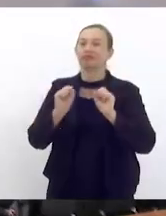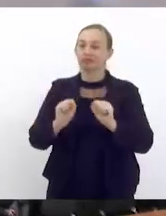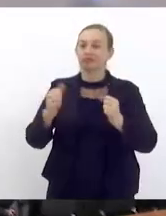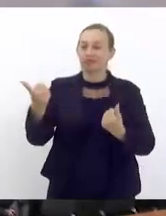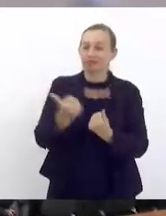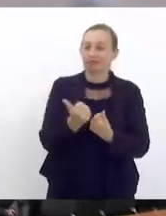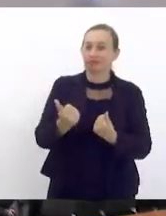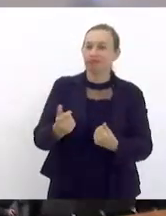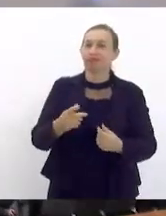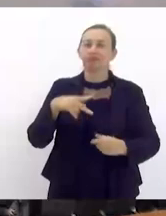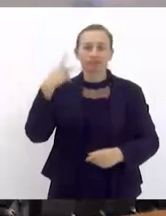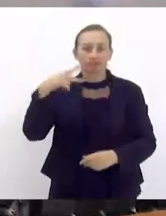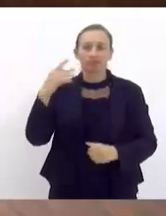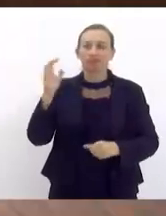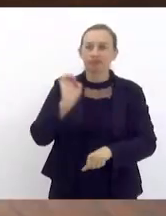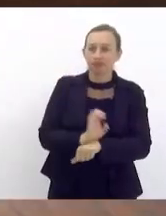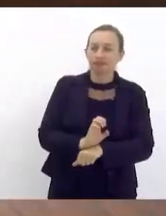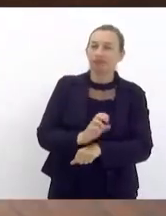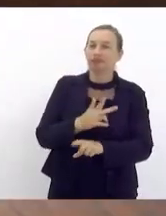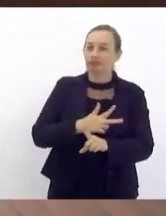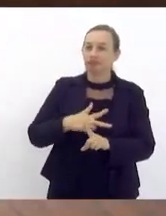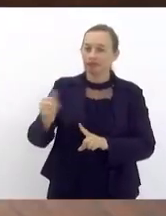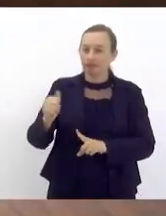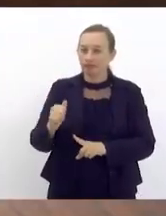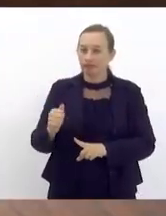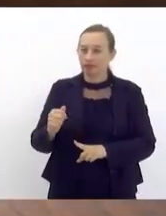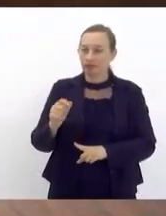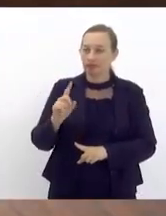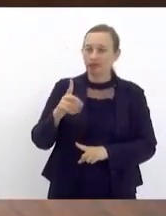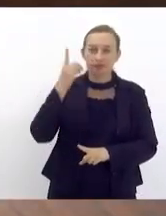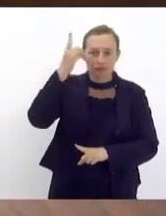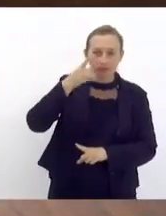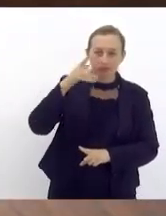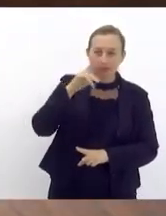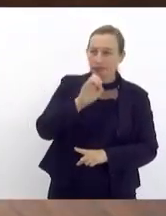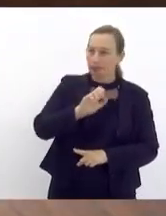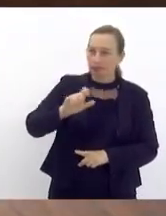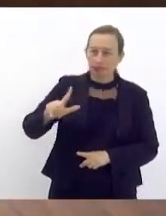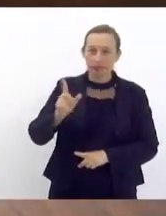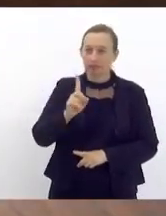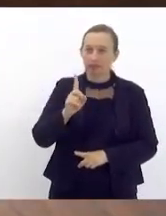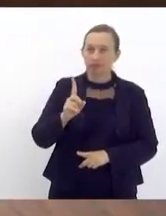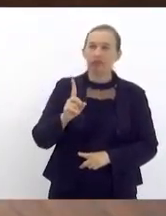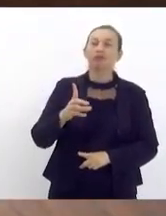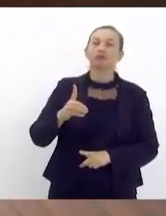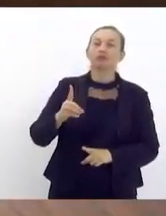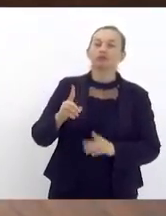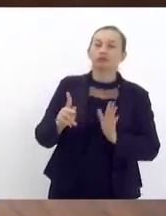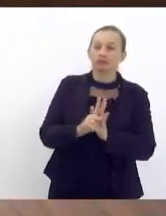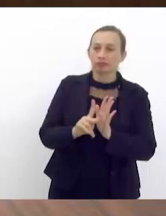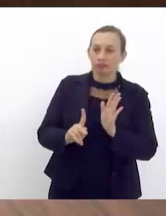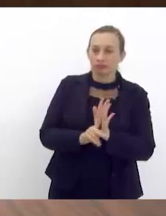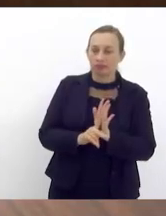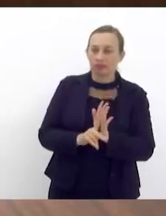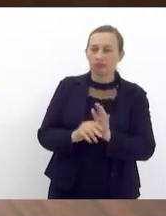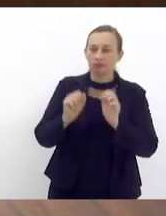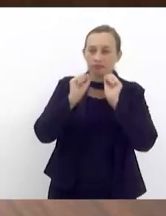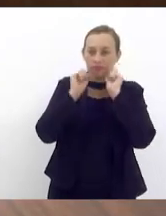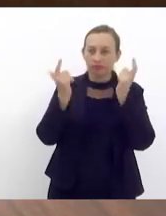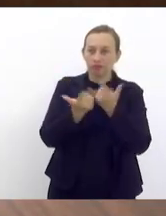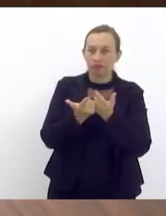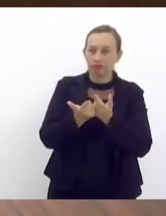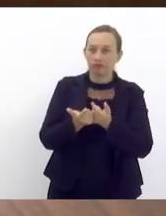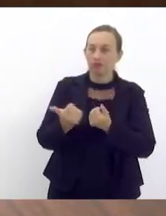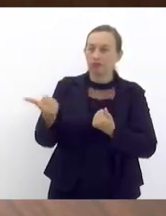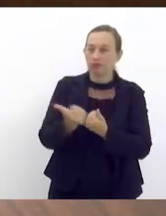contar com o parlamento estadual porque a vitória o projeto não é do deputado Pobel não o projeto é da Assembleia Legislativa do Estado do Rio de Janeiro e vocês são grandes beneficiários